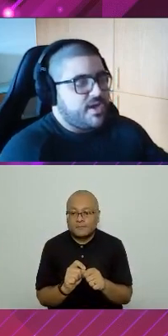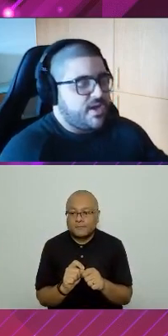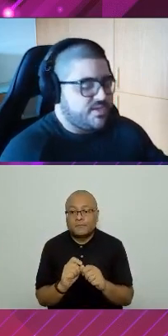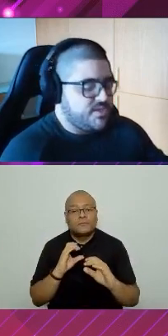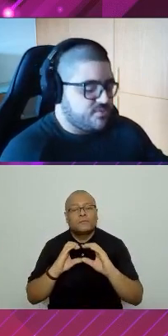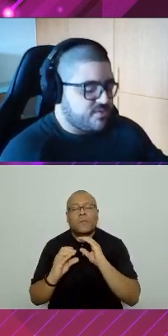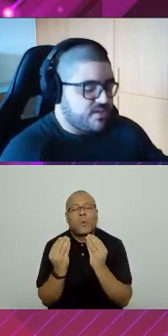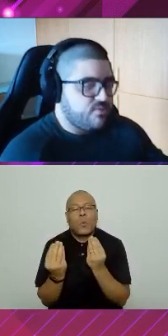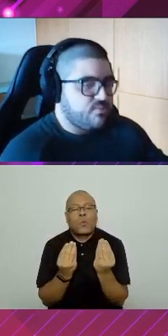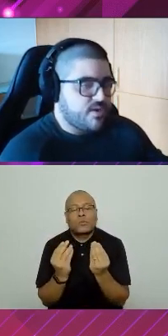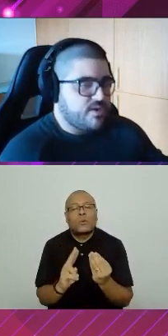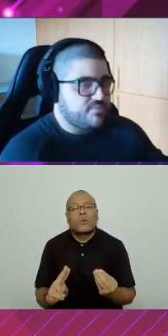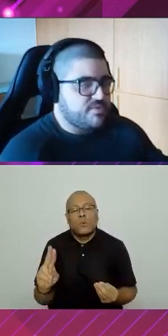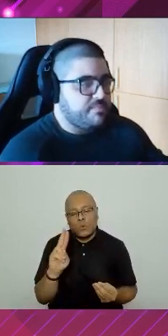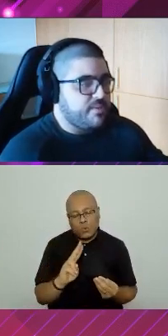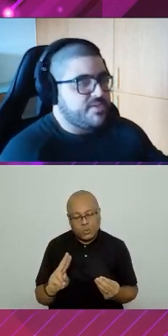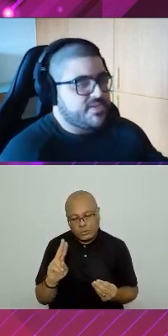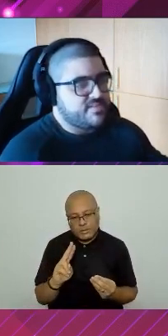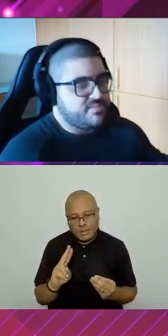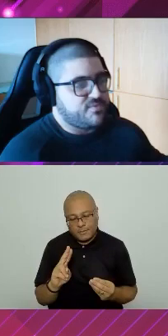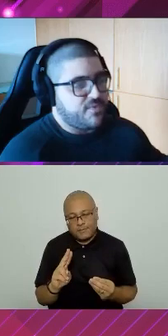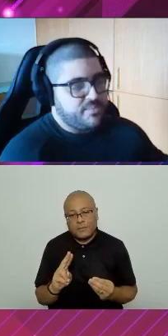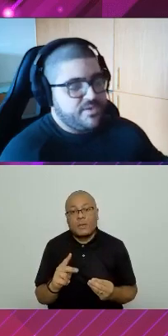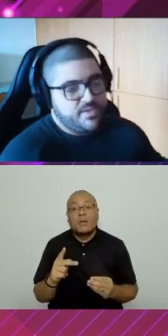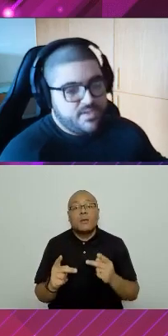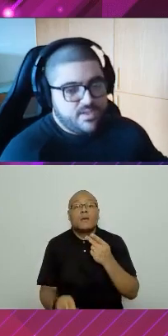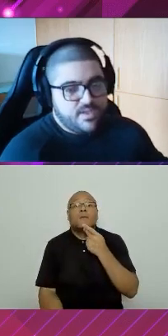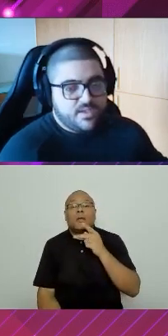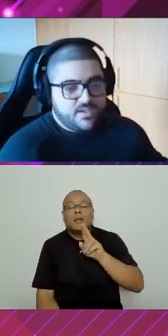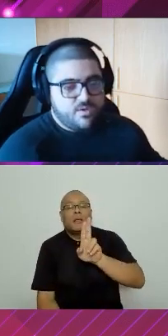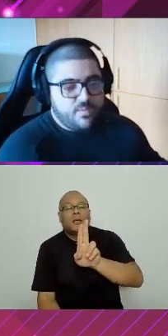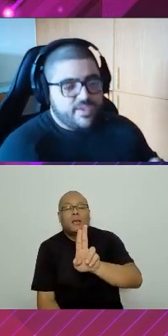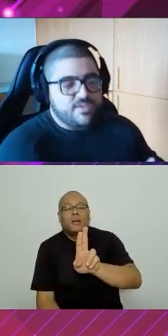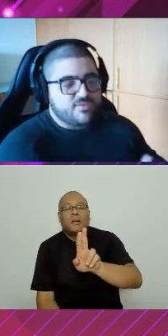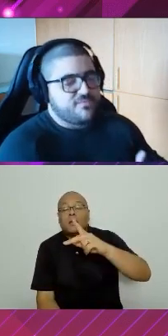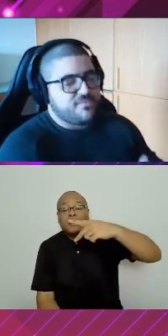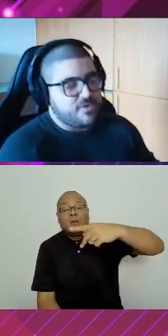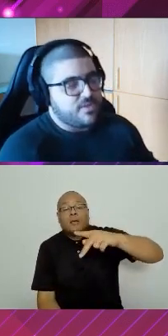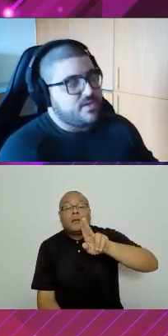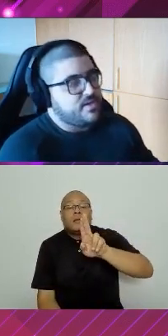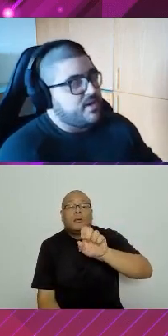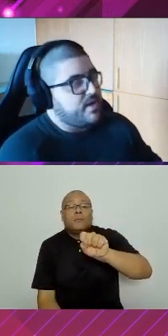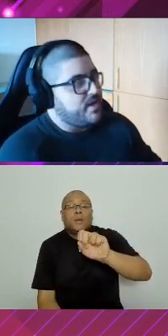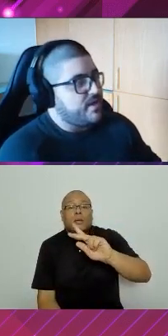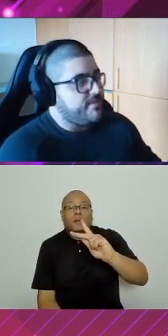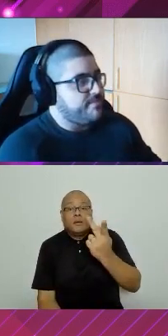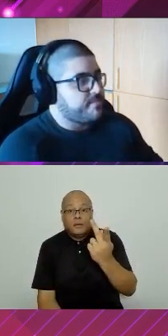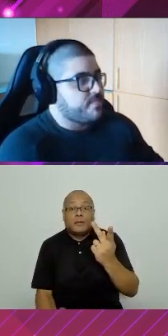comunicar? A gente usa aqui um mecanismo de publisher subscriber. Como é que isso funciona?